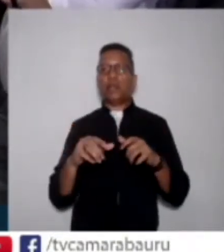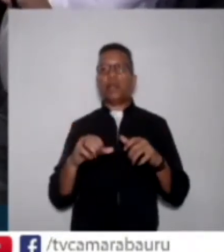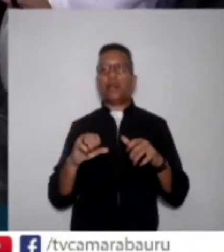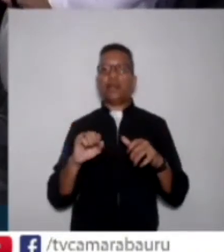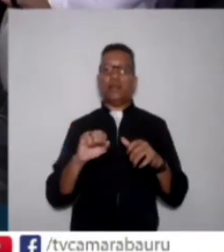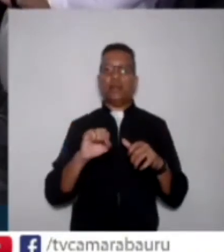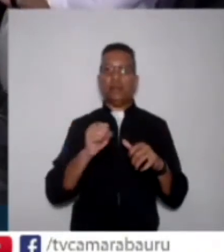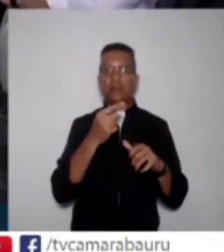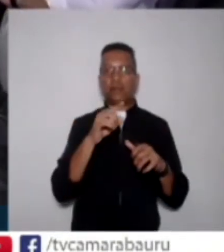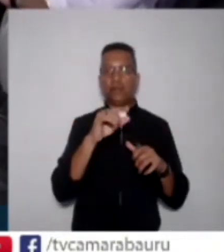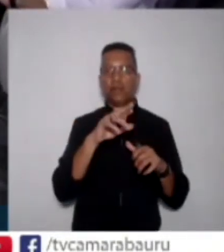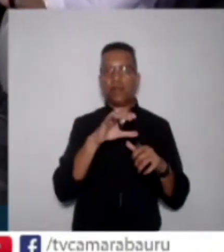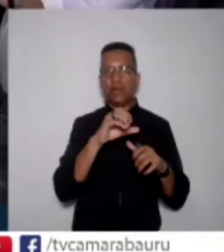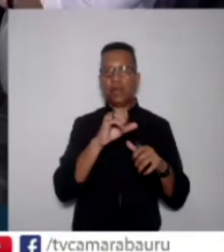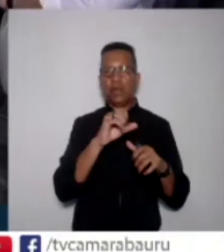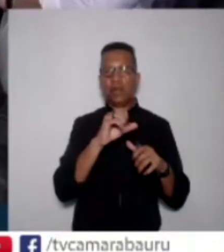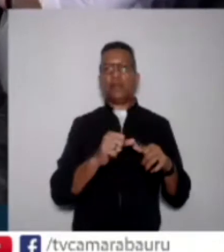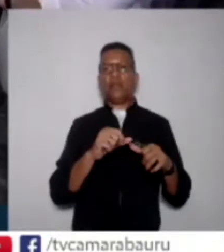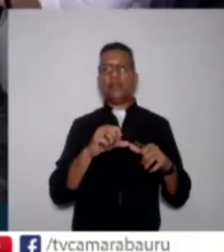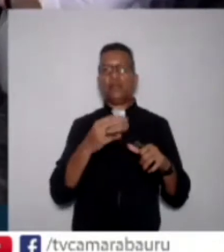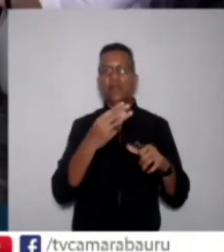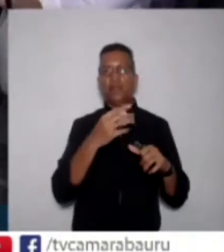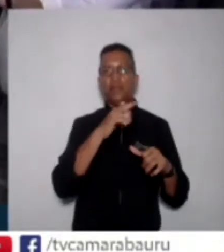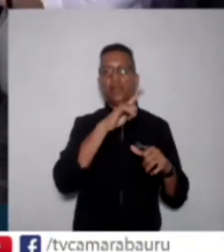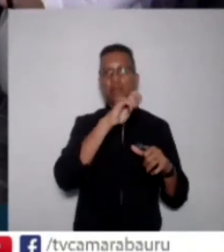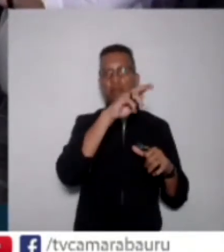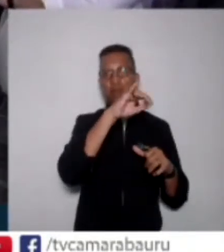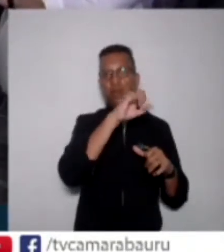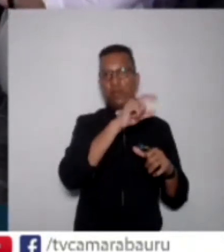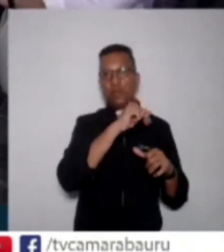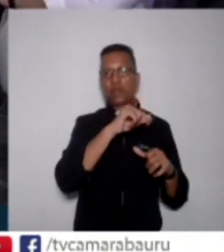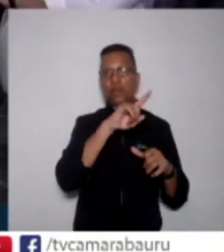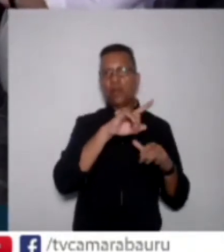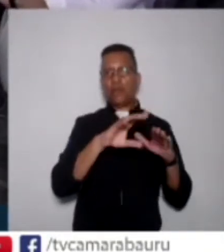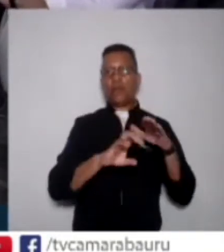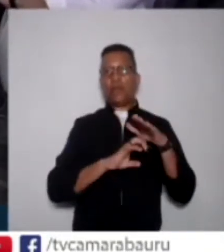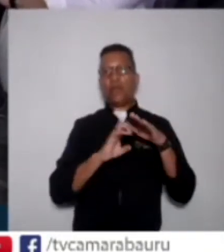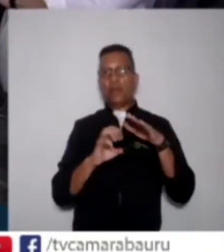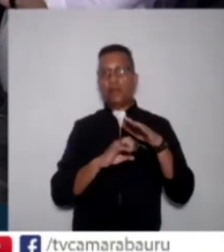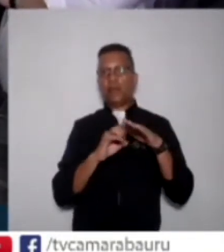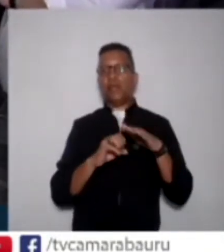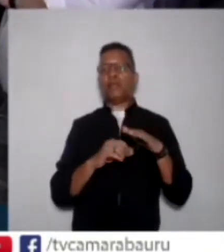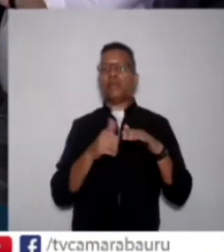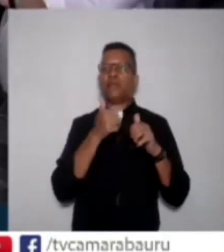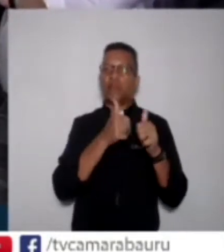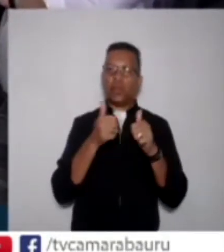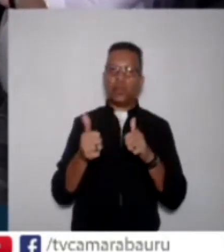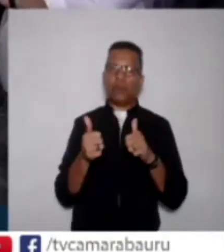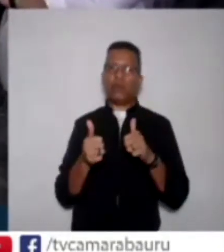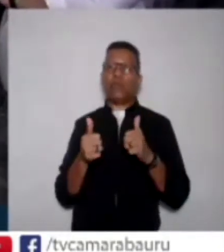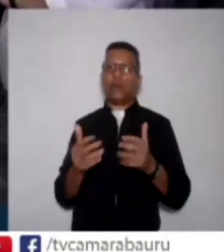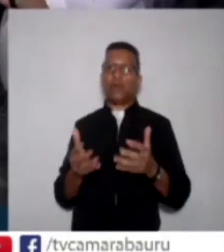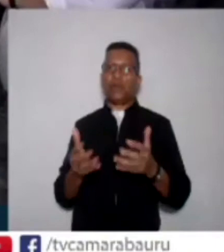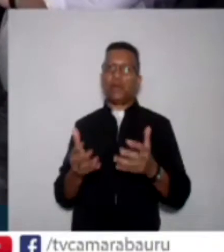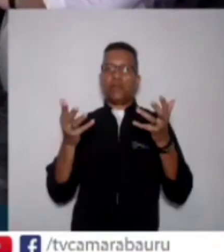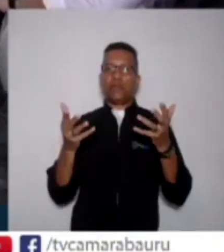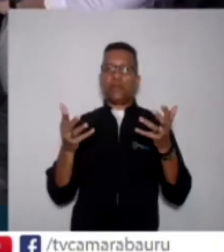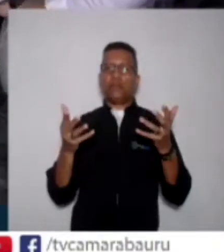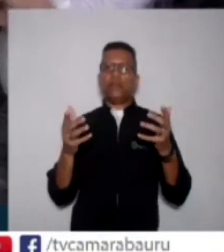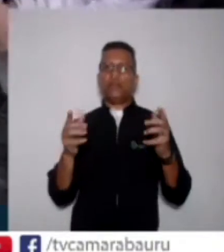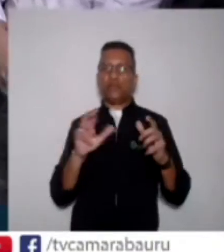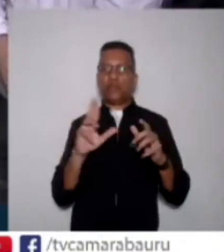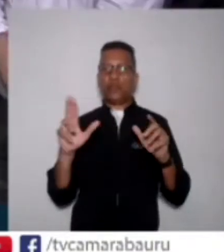Lagoas, portanto, é uma empresa que dignifica e eleva o nome de bauru. E eu quero cumprimentar